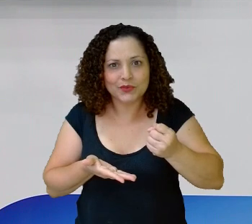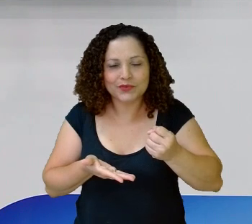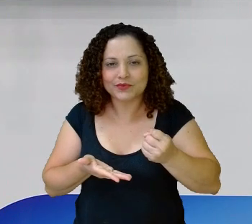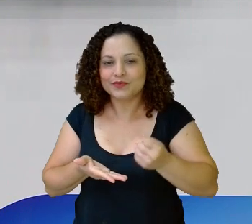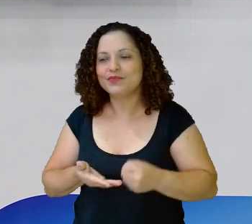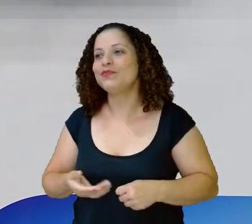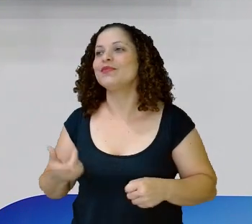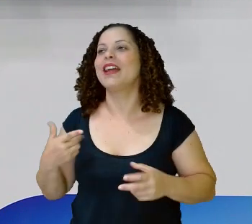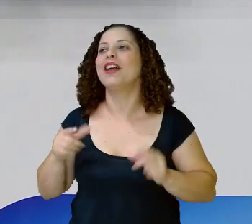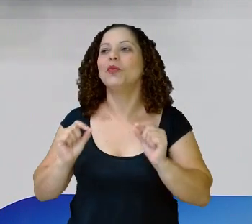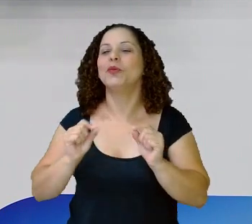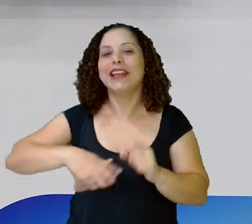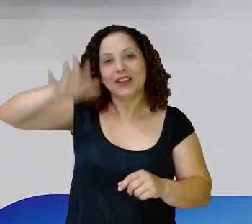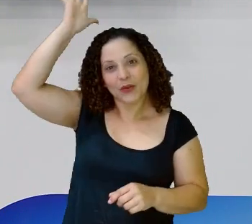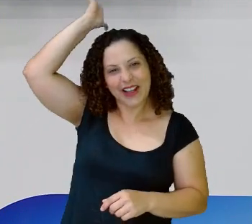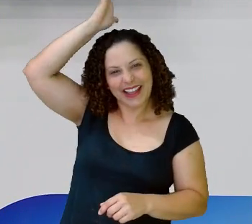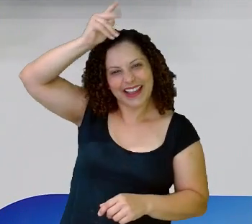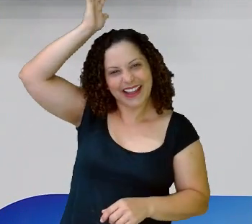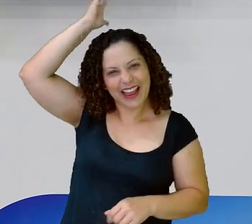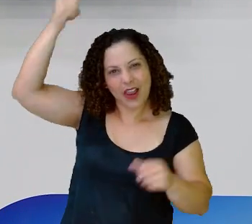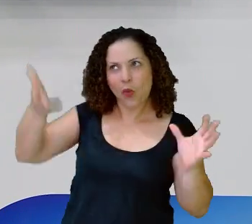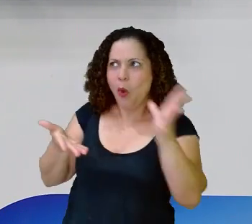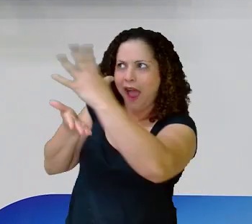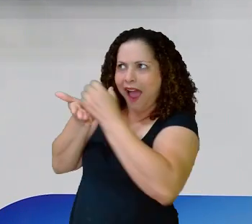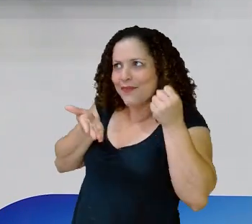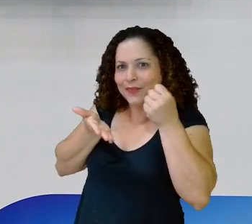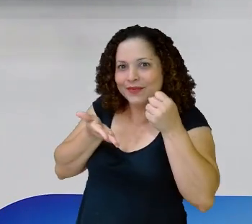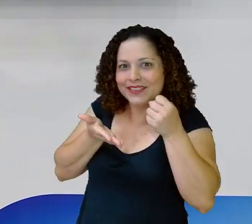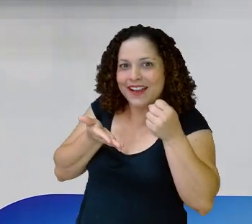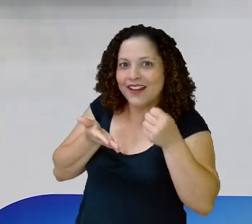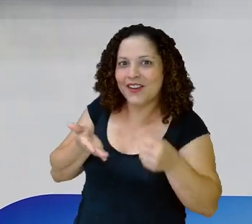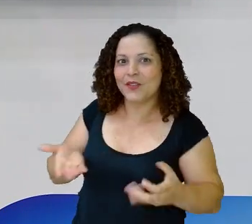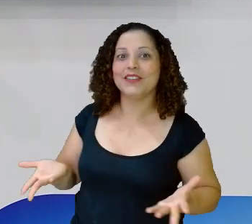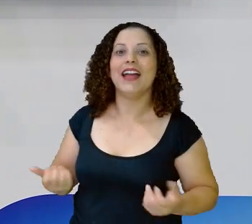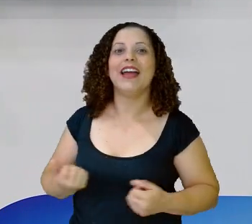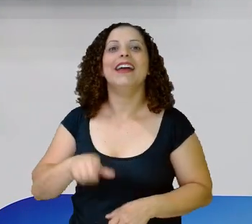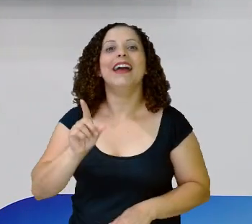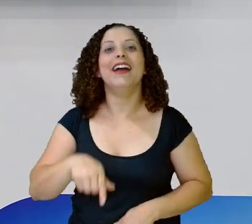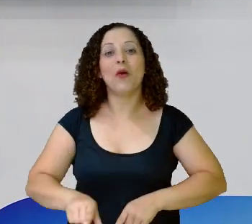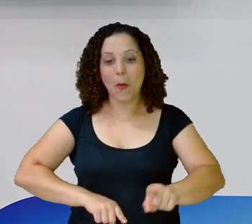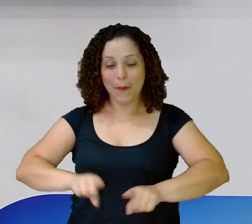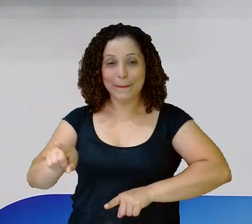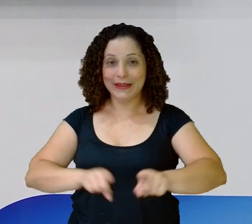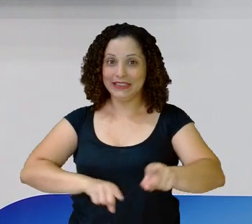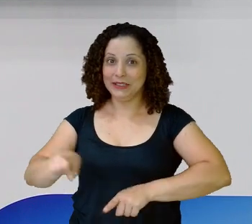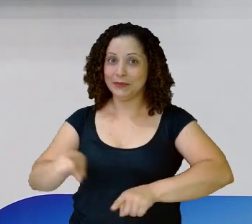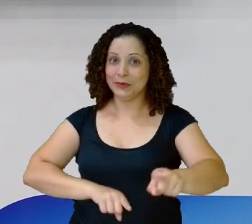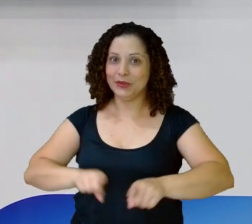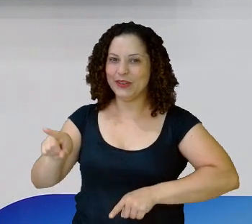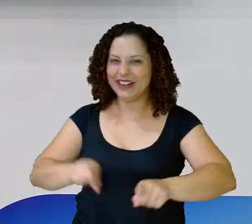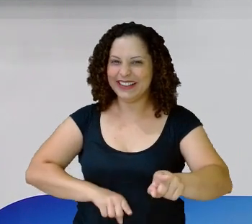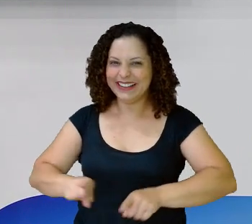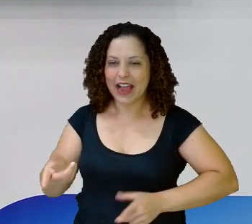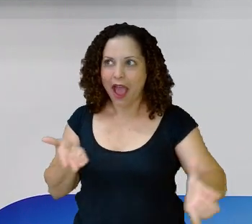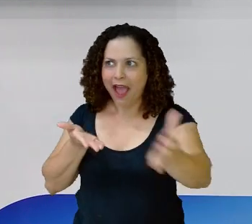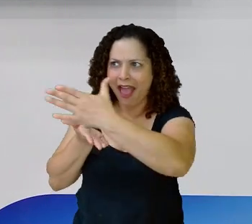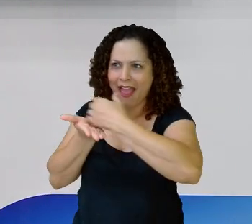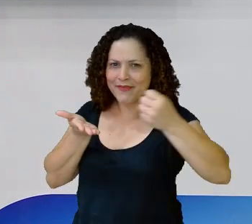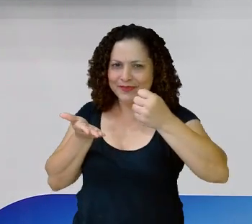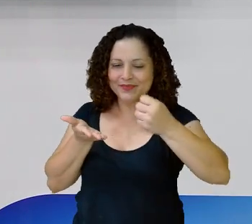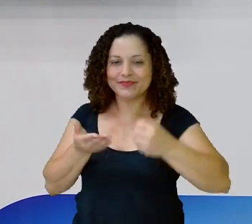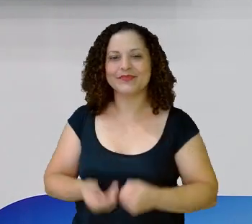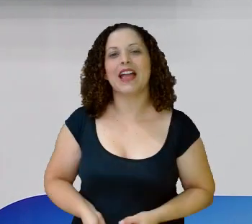Galo. Olha aí, Carijó! Rapitar o teu primo homem! E aí, da